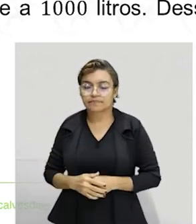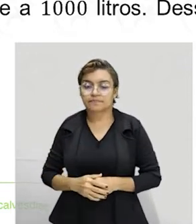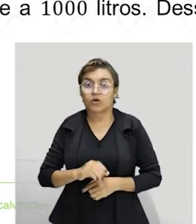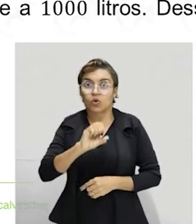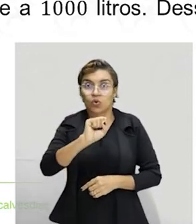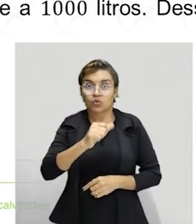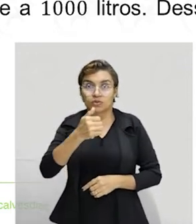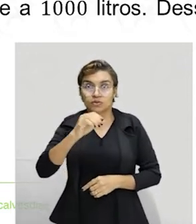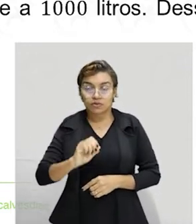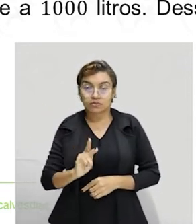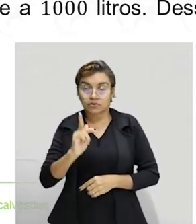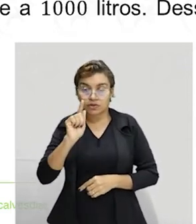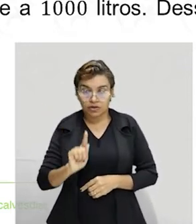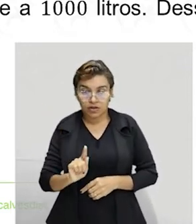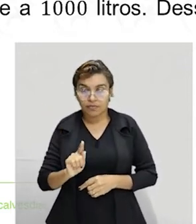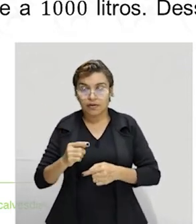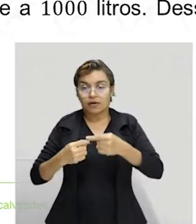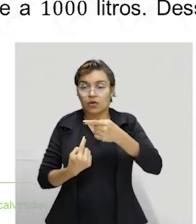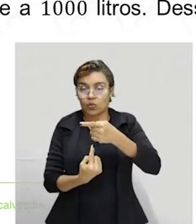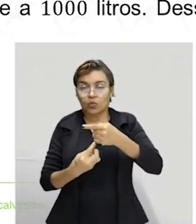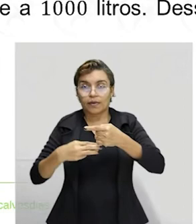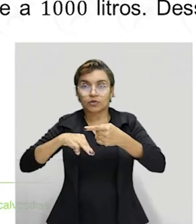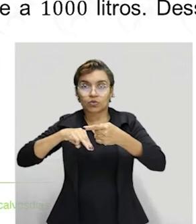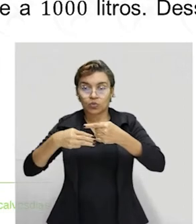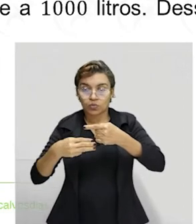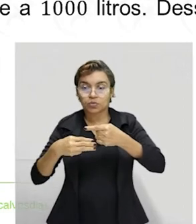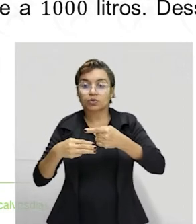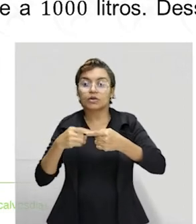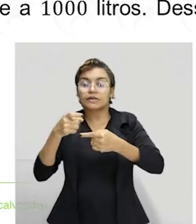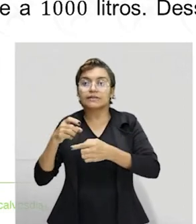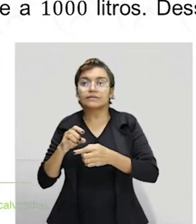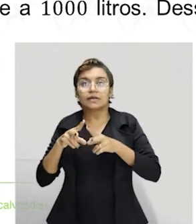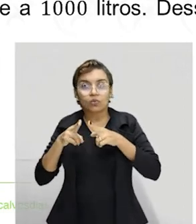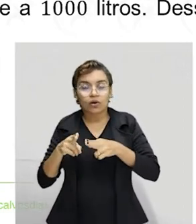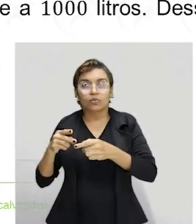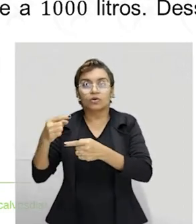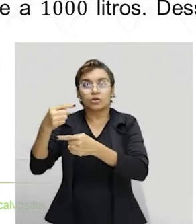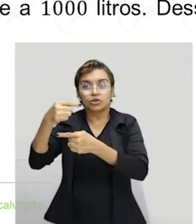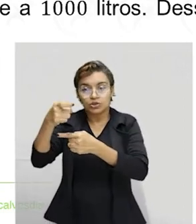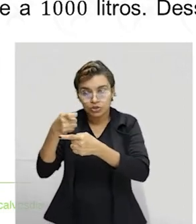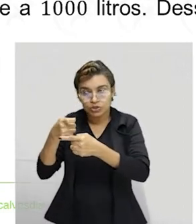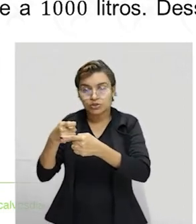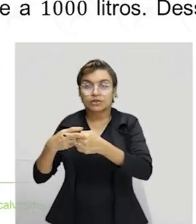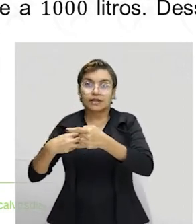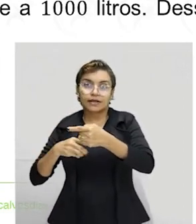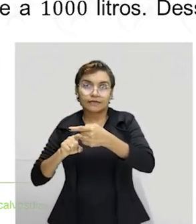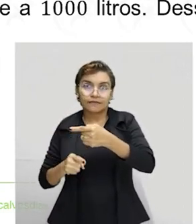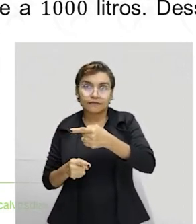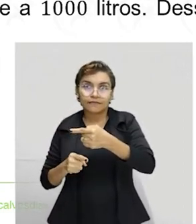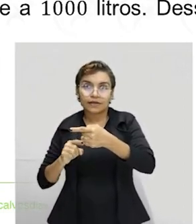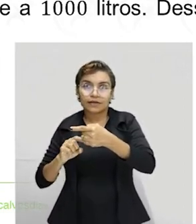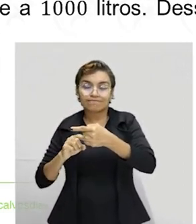oitocentos e dez quilogramas está para um metro cúbico assim como o x vai estar para três vezes